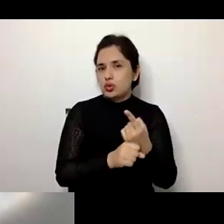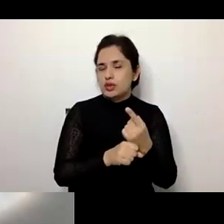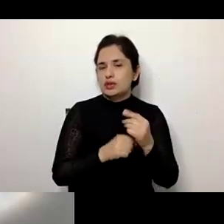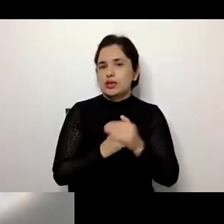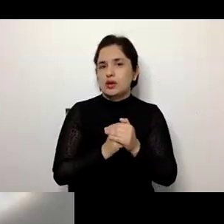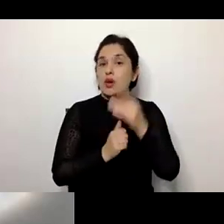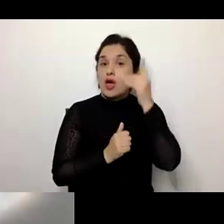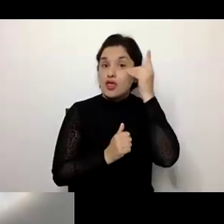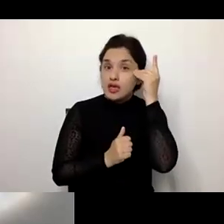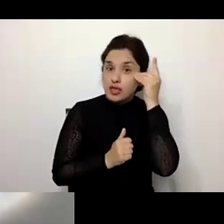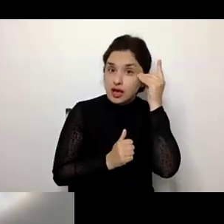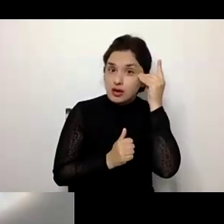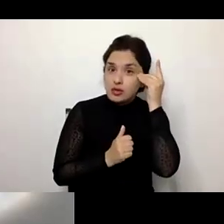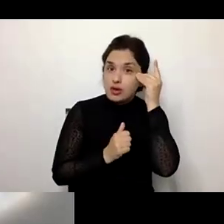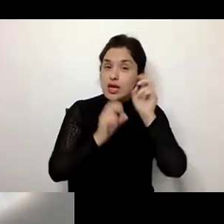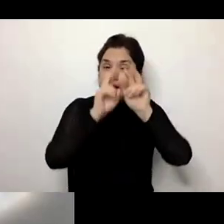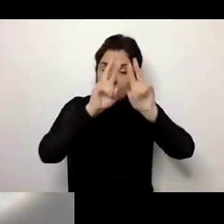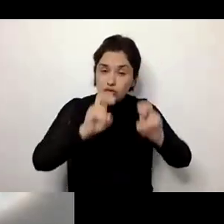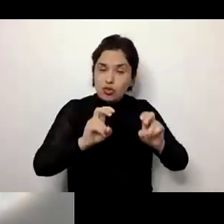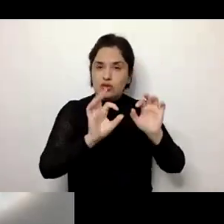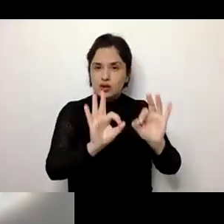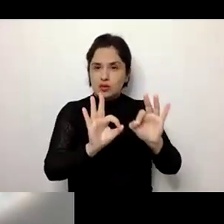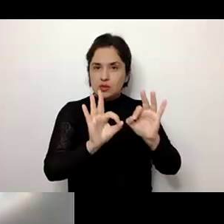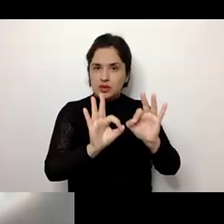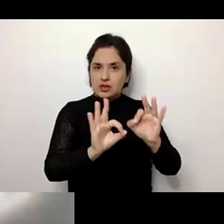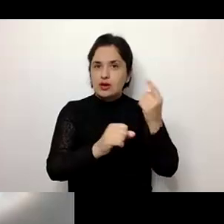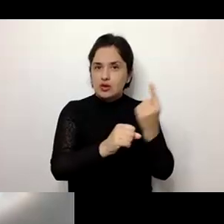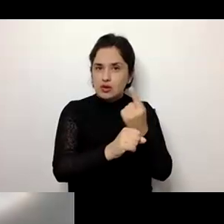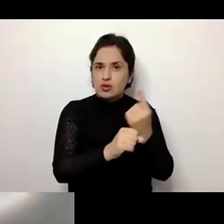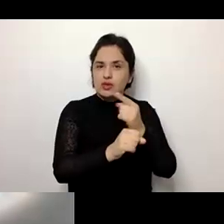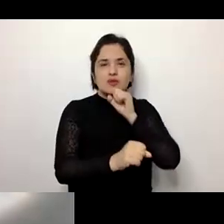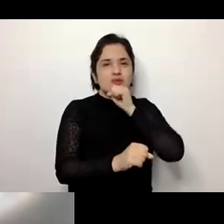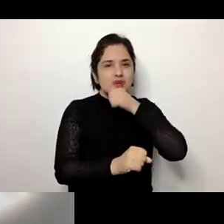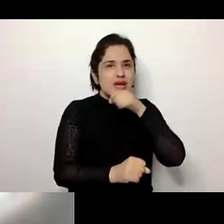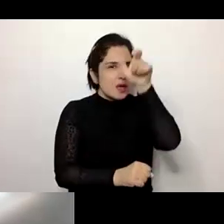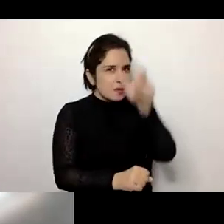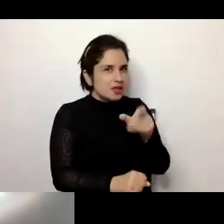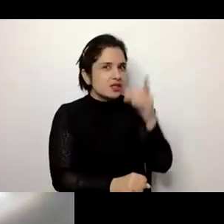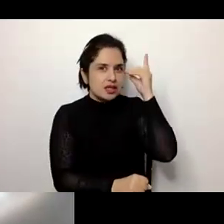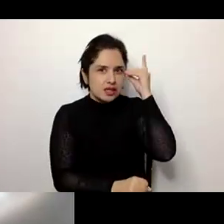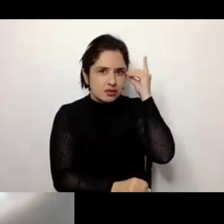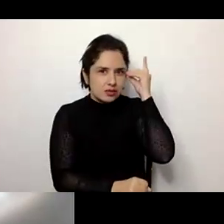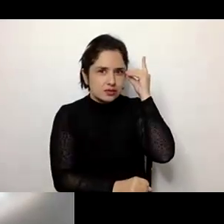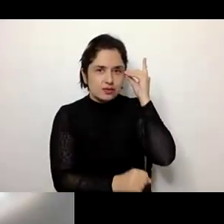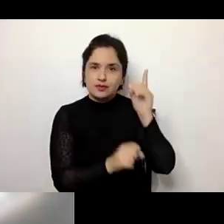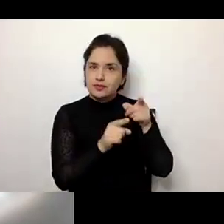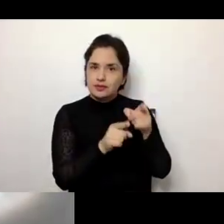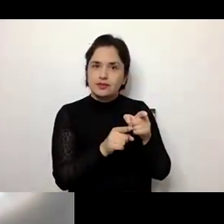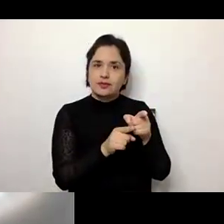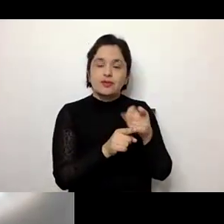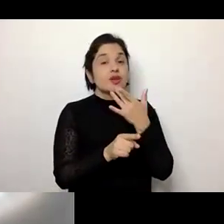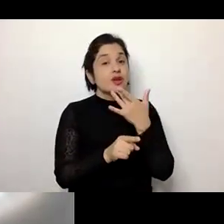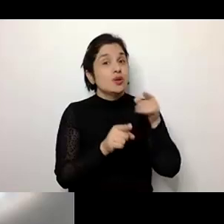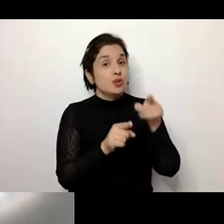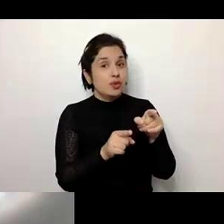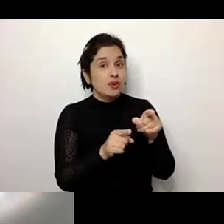exemplo. Nós temos estudos específicos falando do envelhecimento da pessoa com síndrome de Down. Porque, em